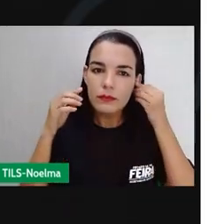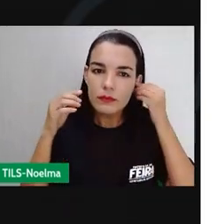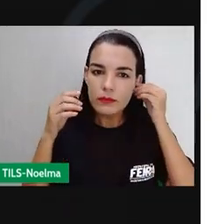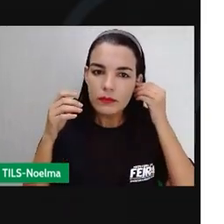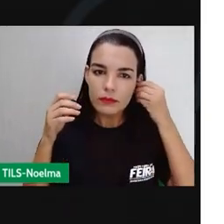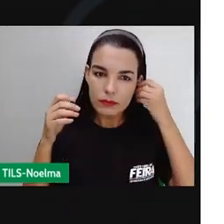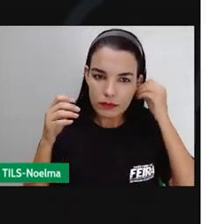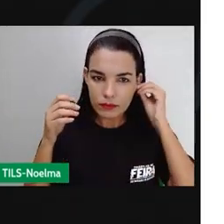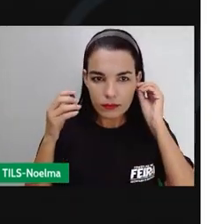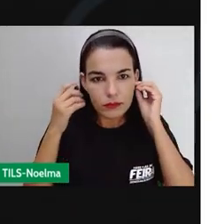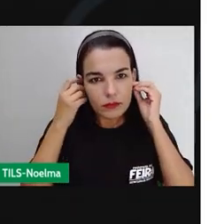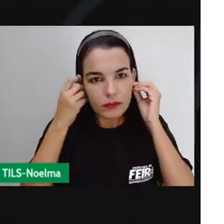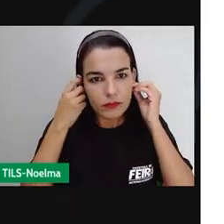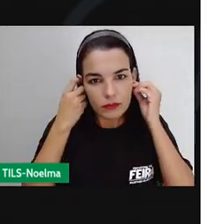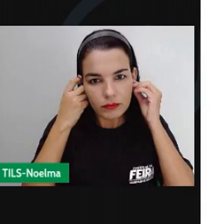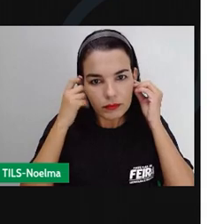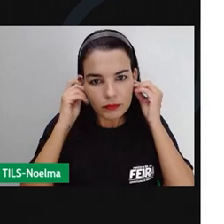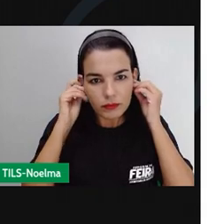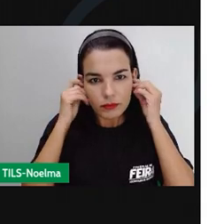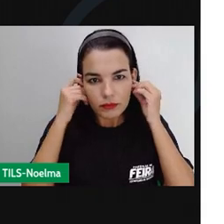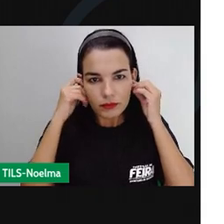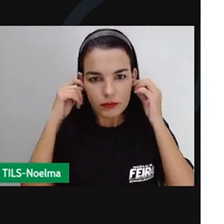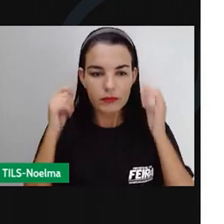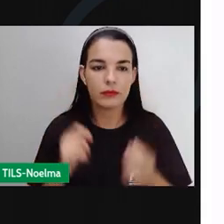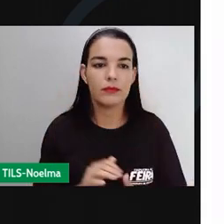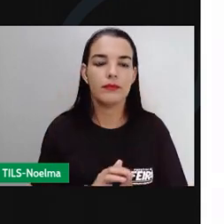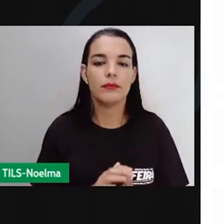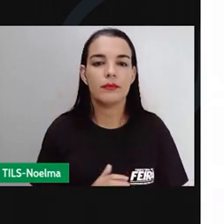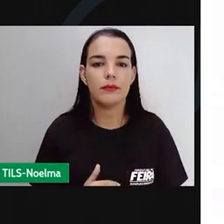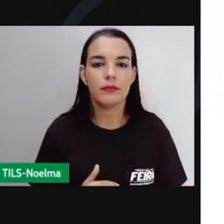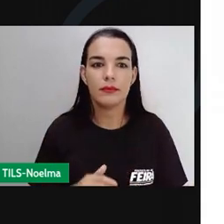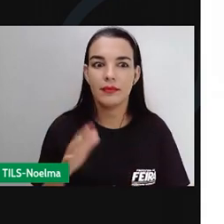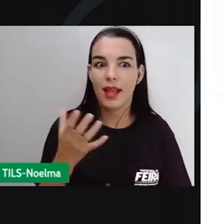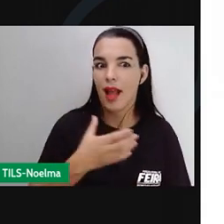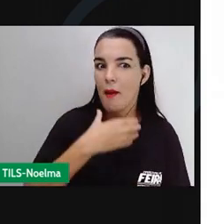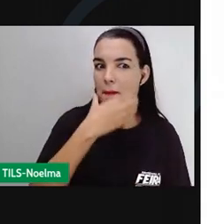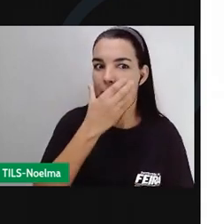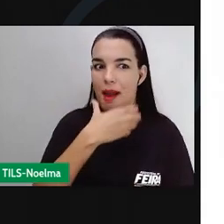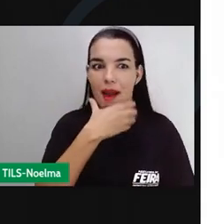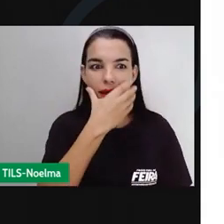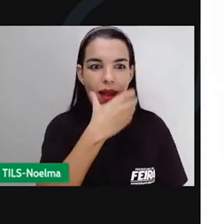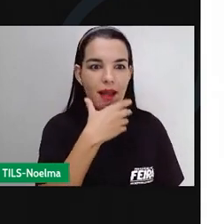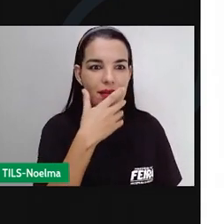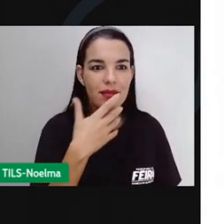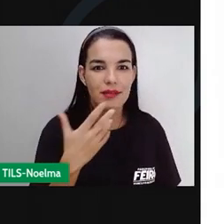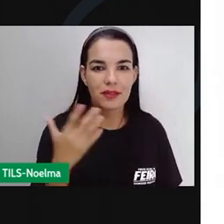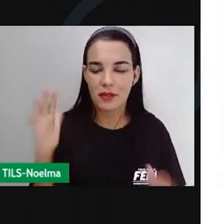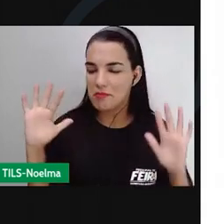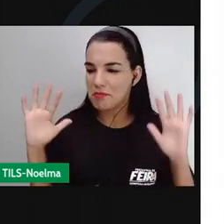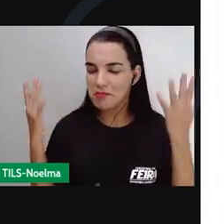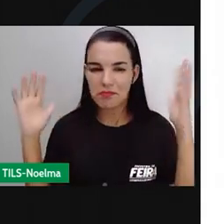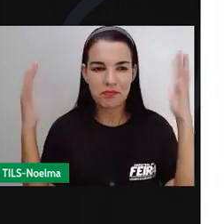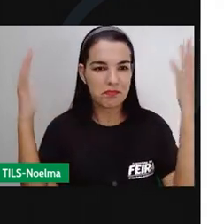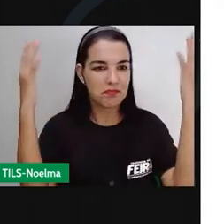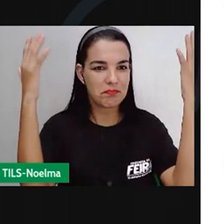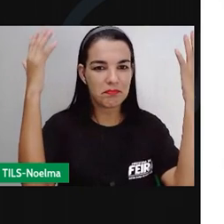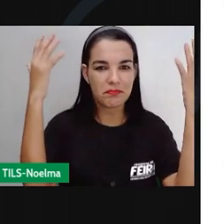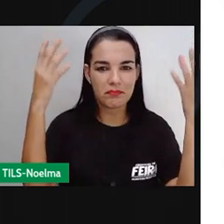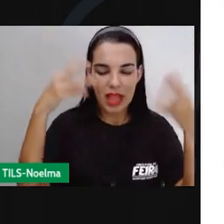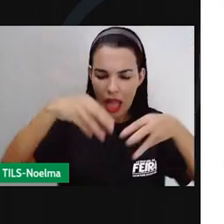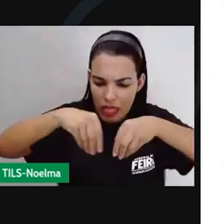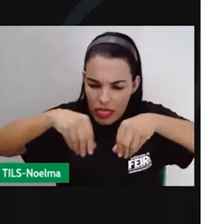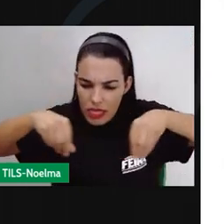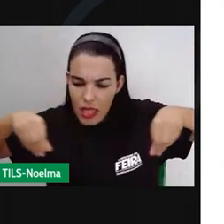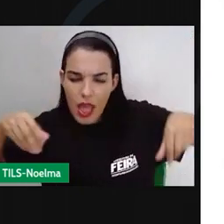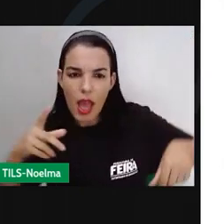O paraíso tropical. A terra das oportunidades. Aqui